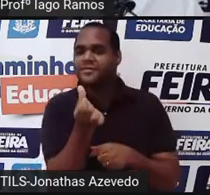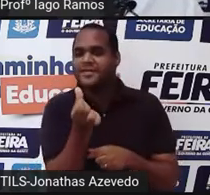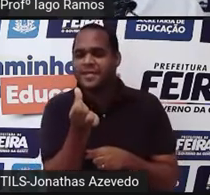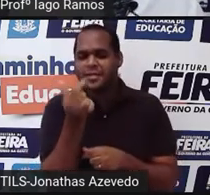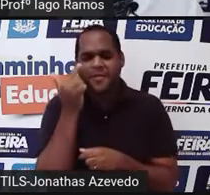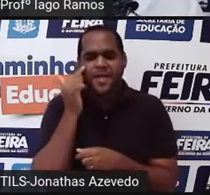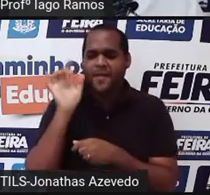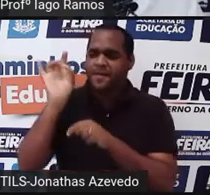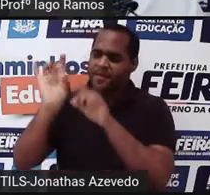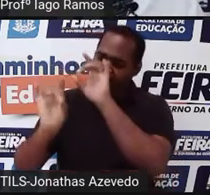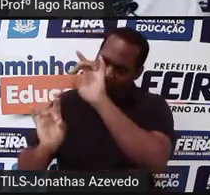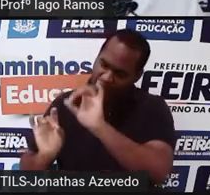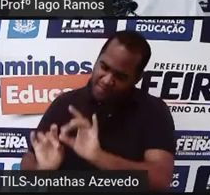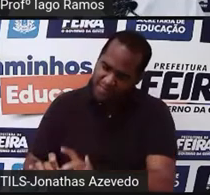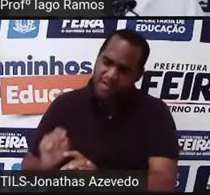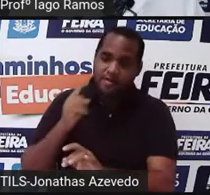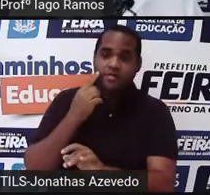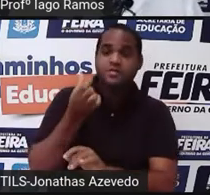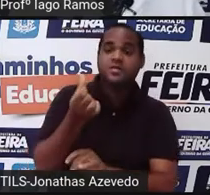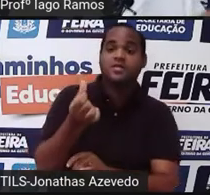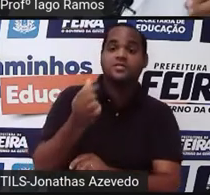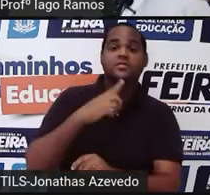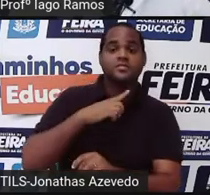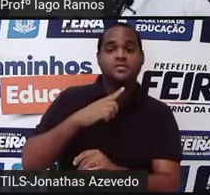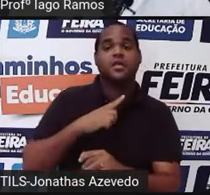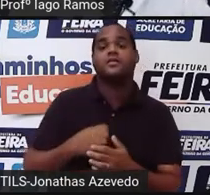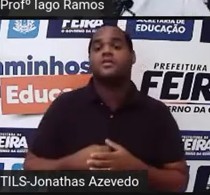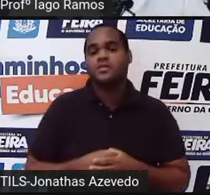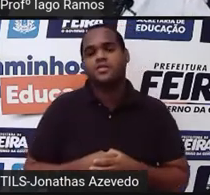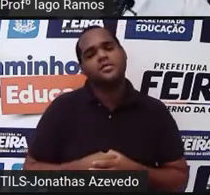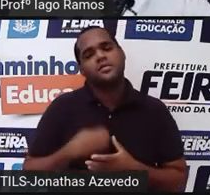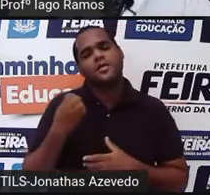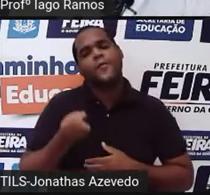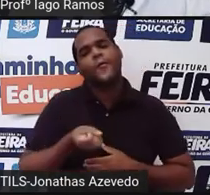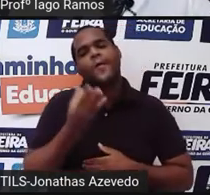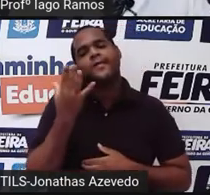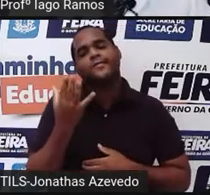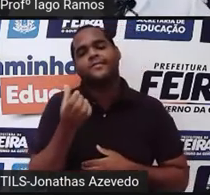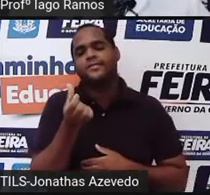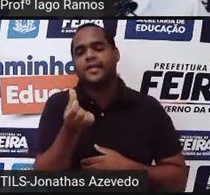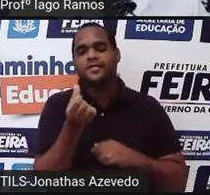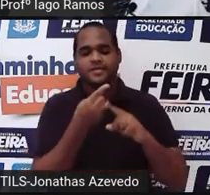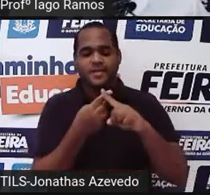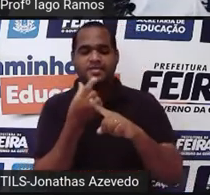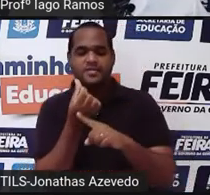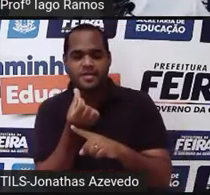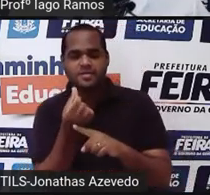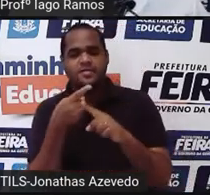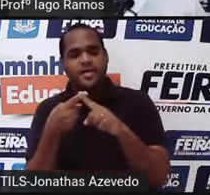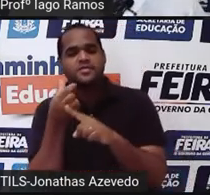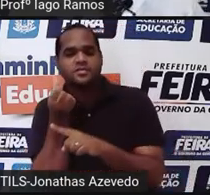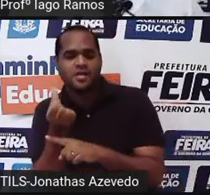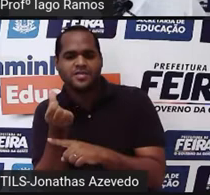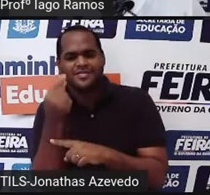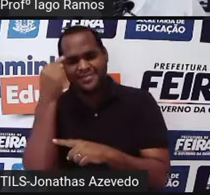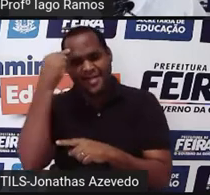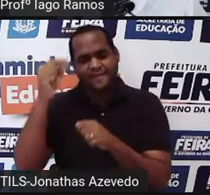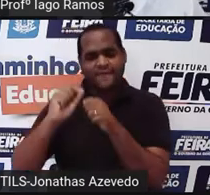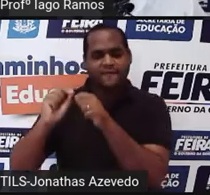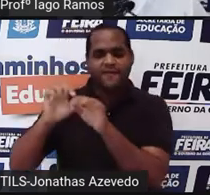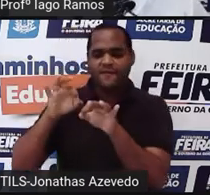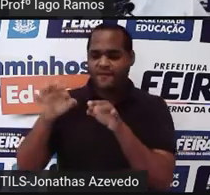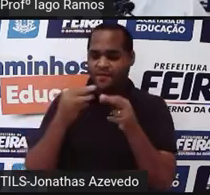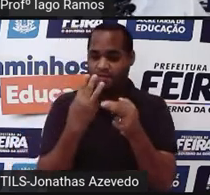cada uma com seis documentos, aparece seis documentos 36 vezes. Então se a gente fizer